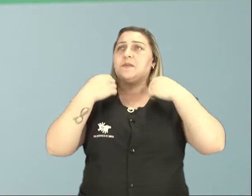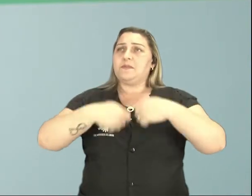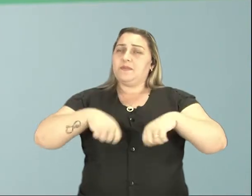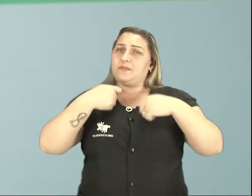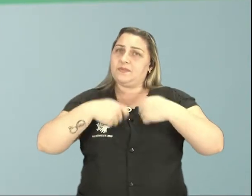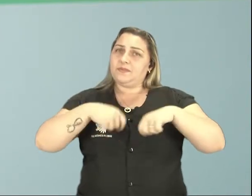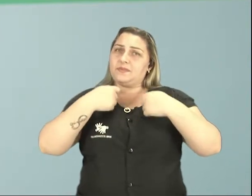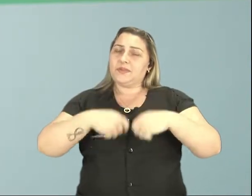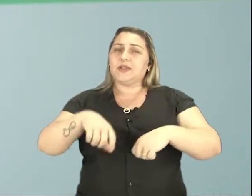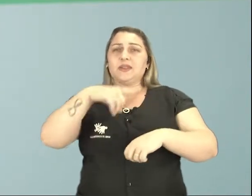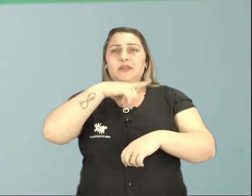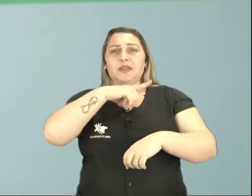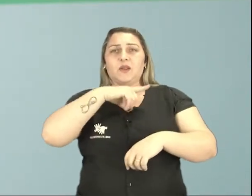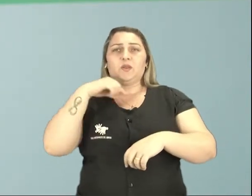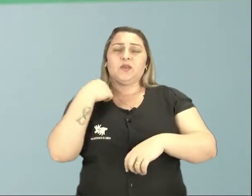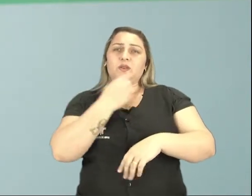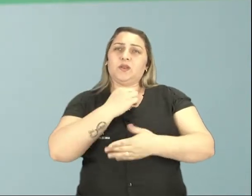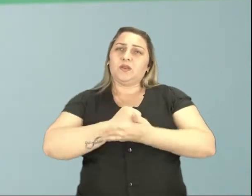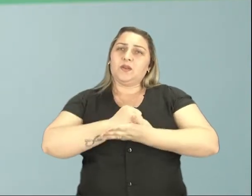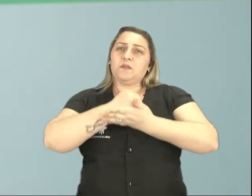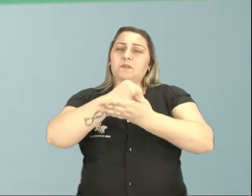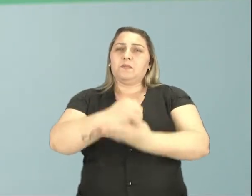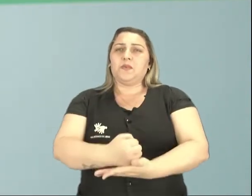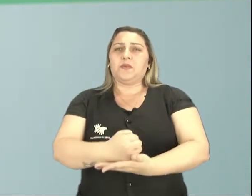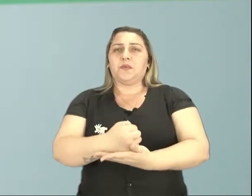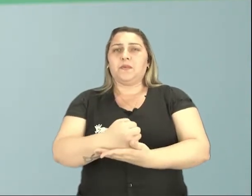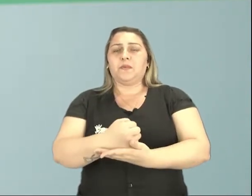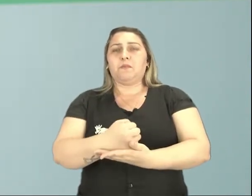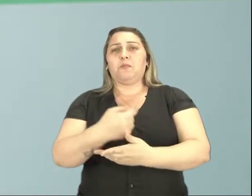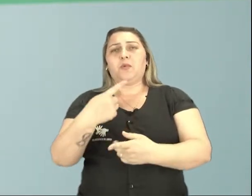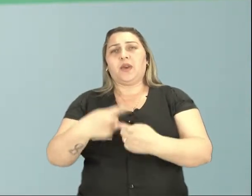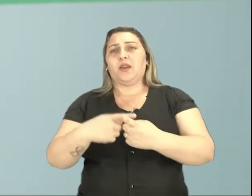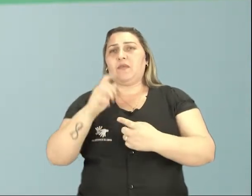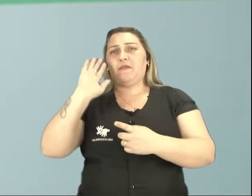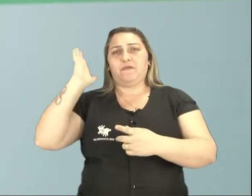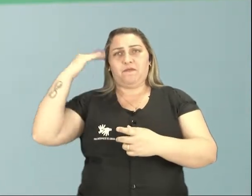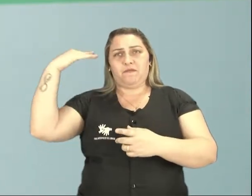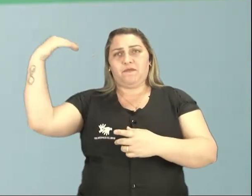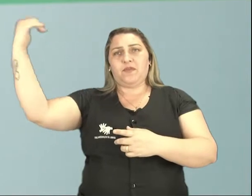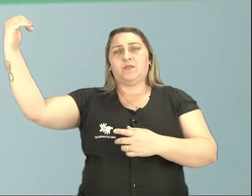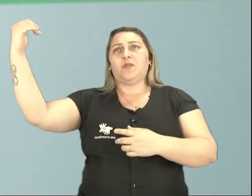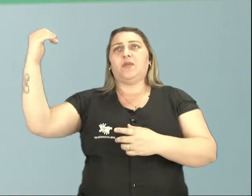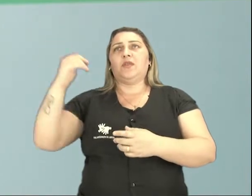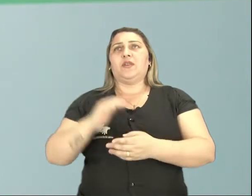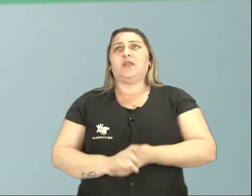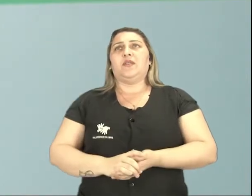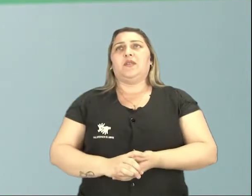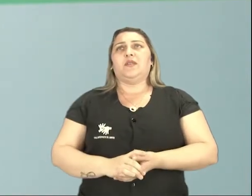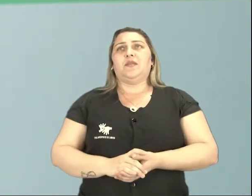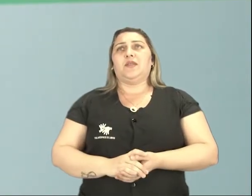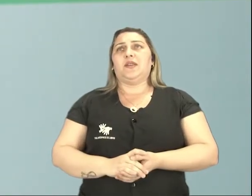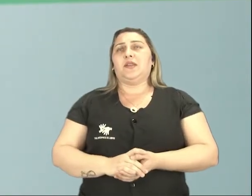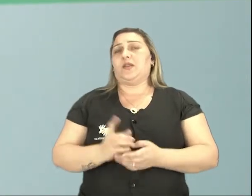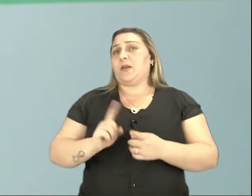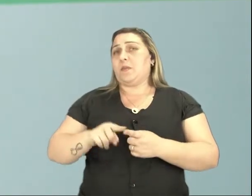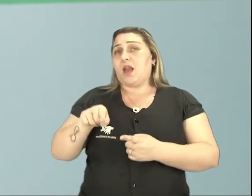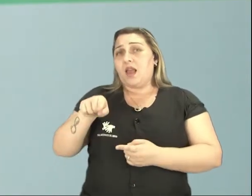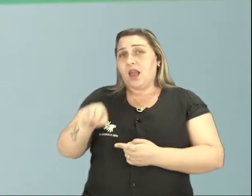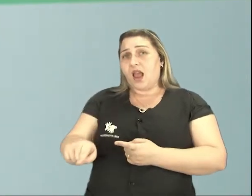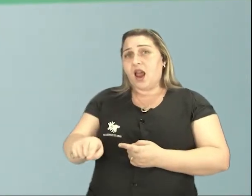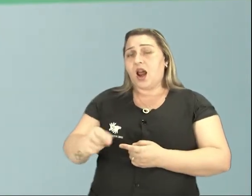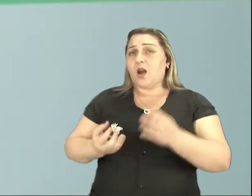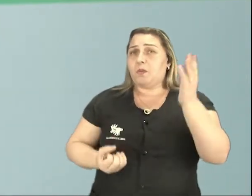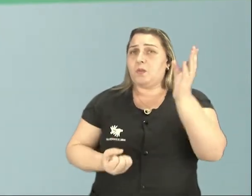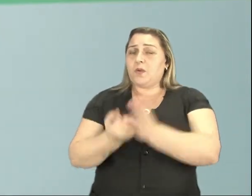precisa ter o nosso apoio. Não é porque ele não é famoso, eu vou repetir isso para você sempre, não é porque ele não